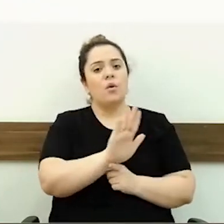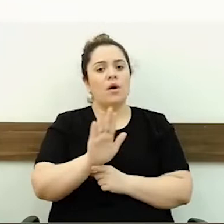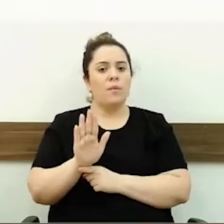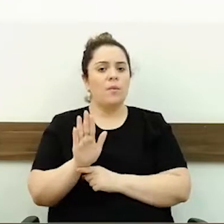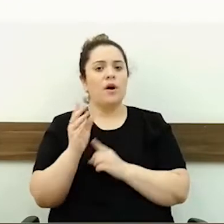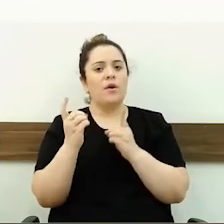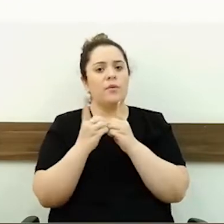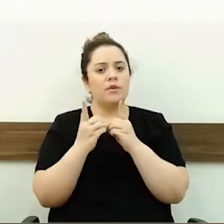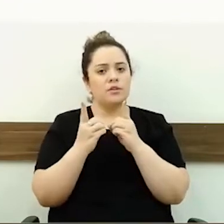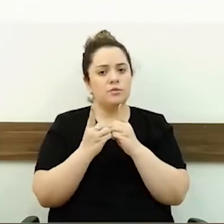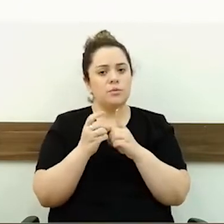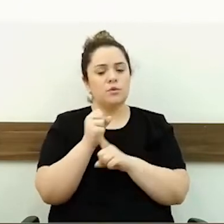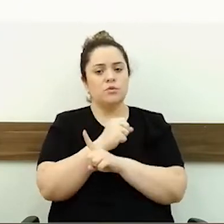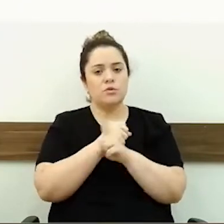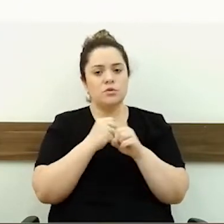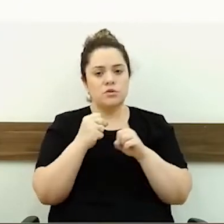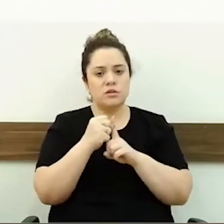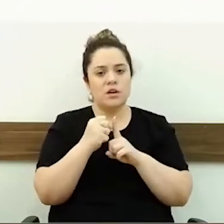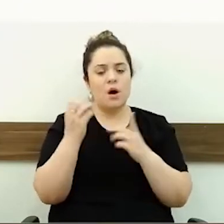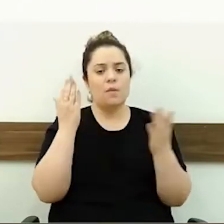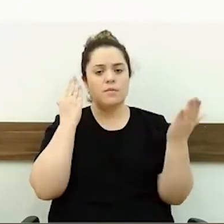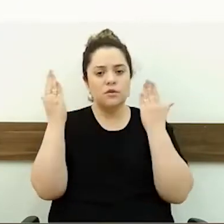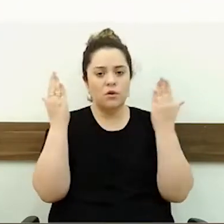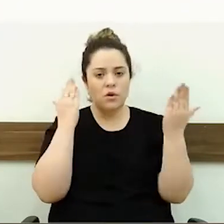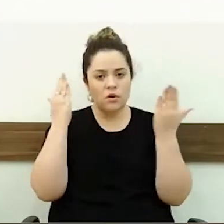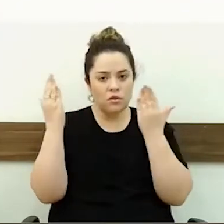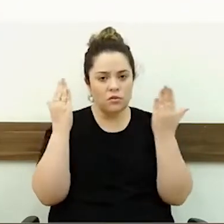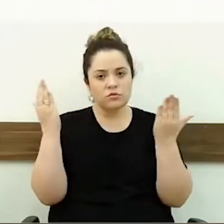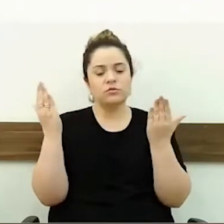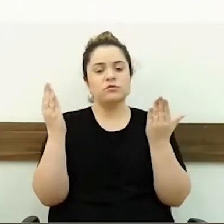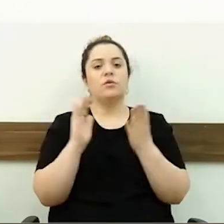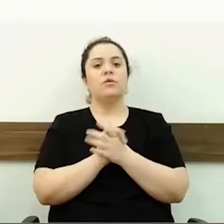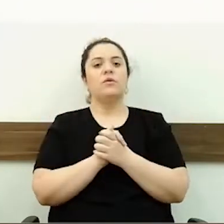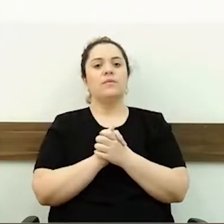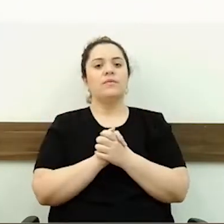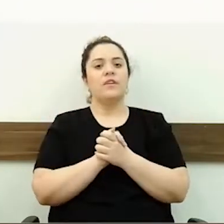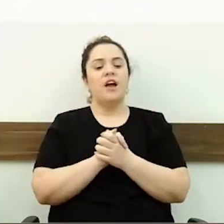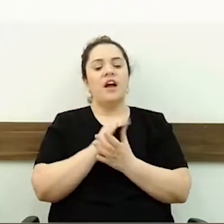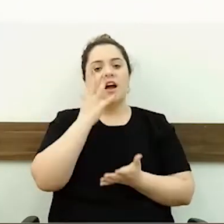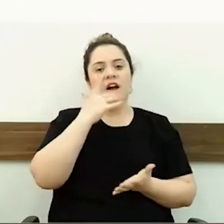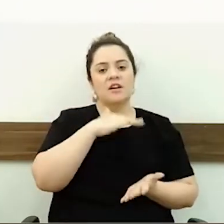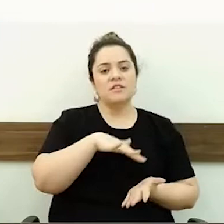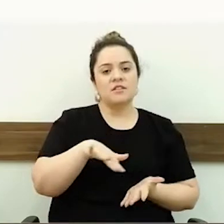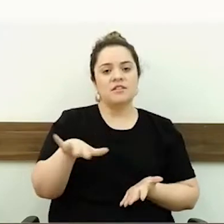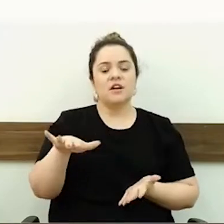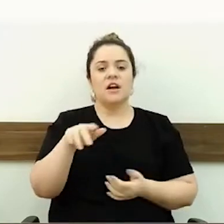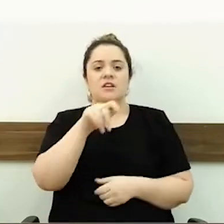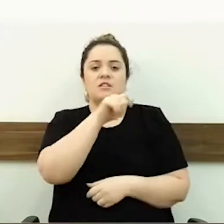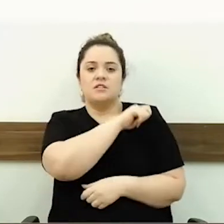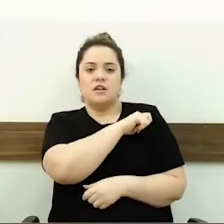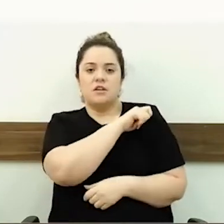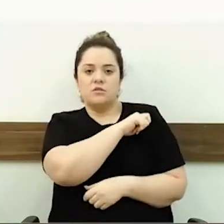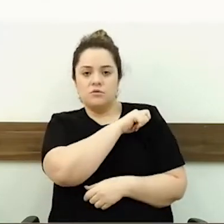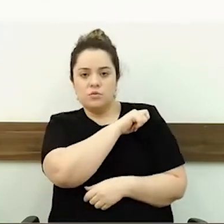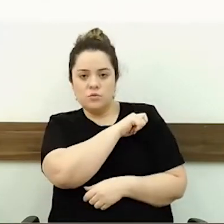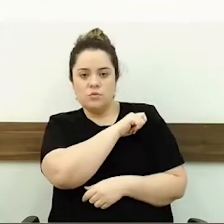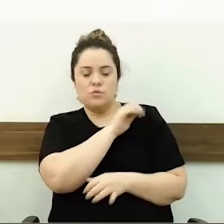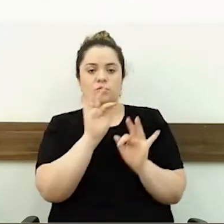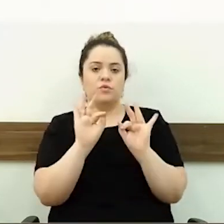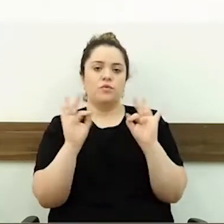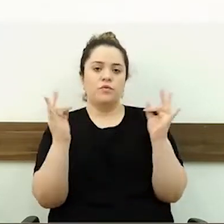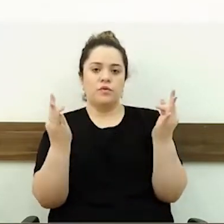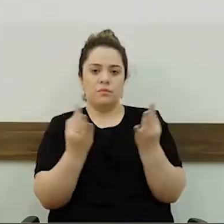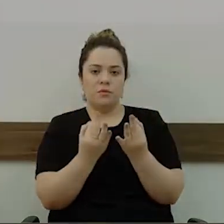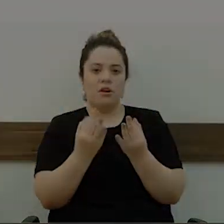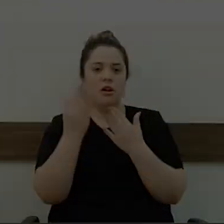atendimento social, psicológico, a essas crianças, a esses alunos, inclusive às suas famílias.